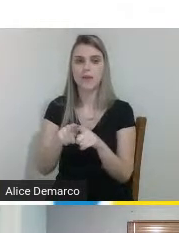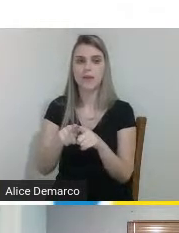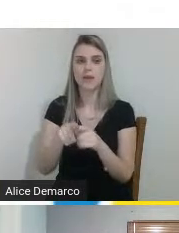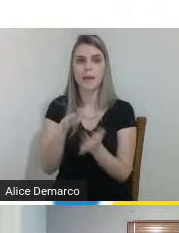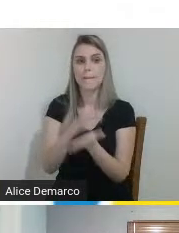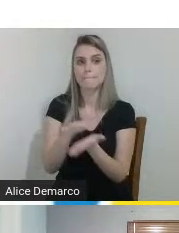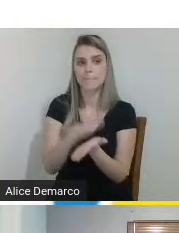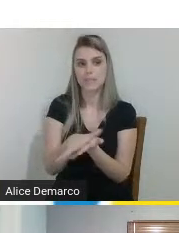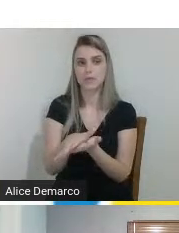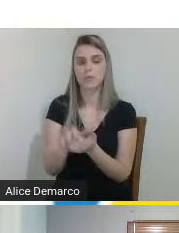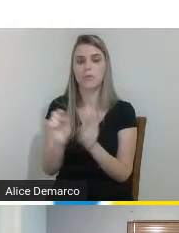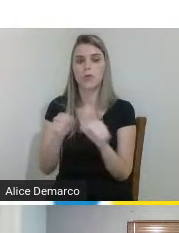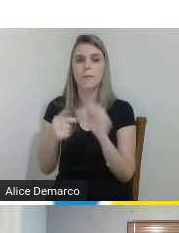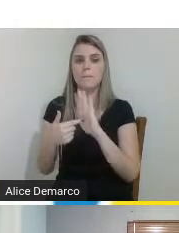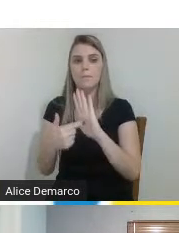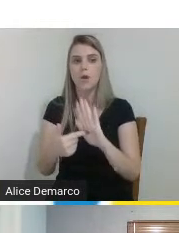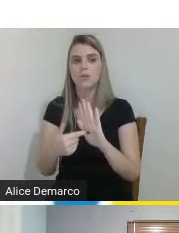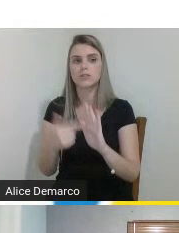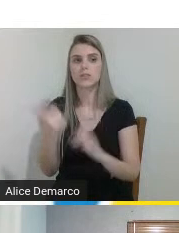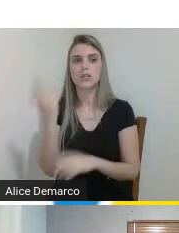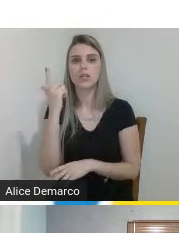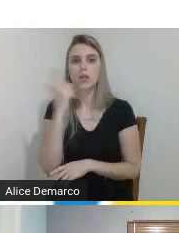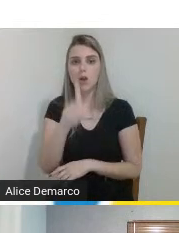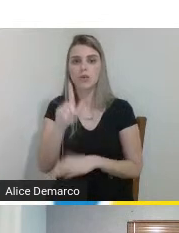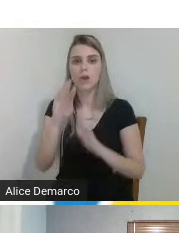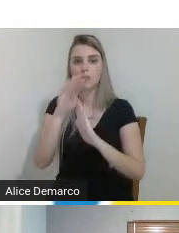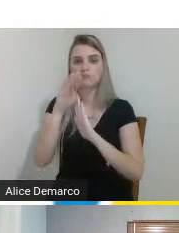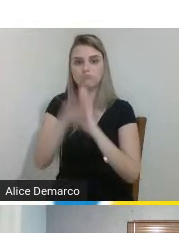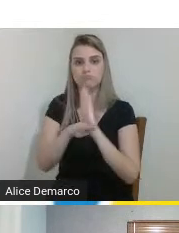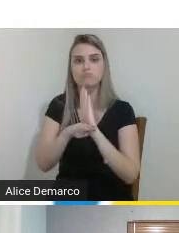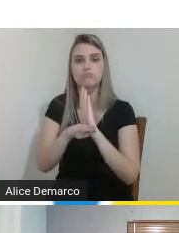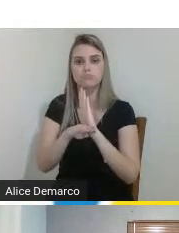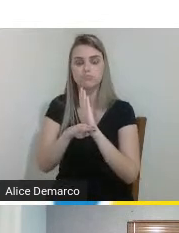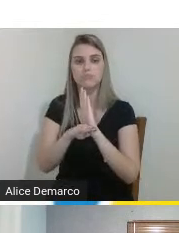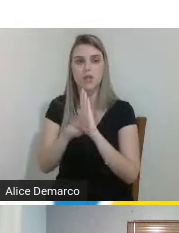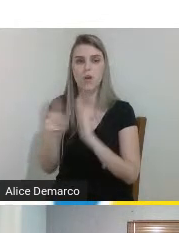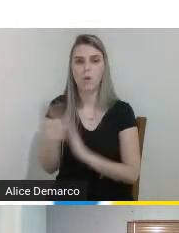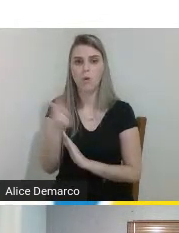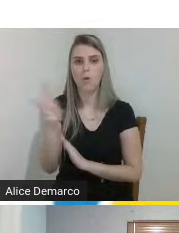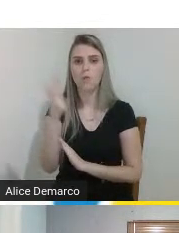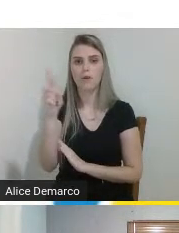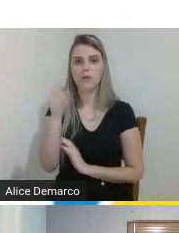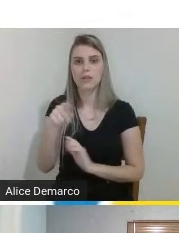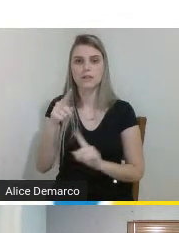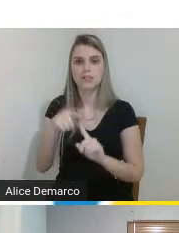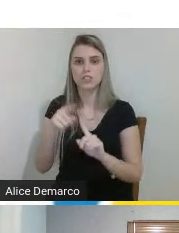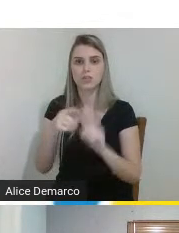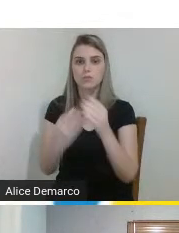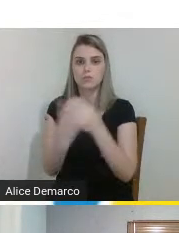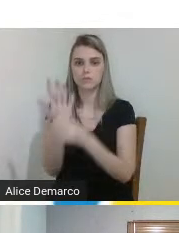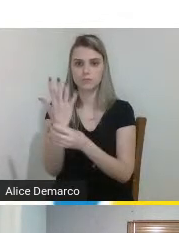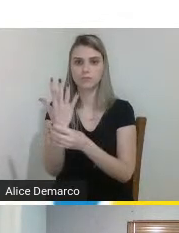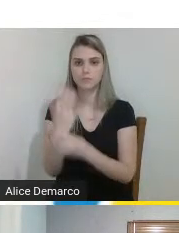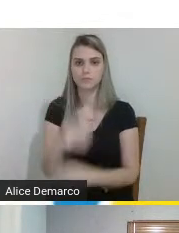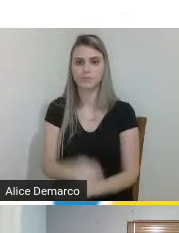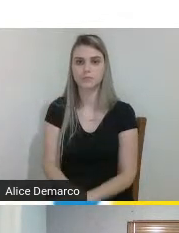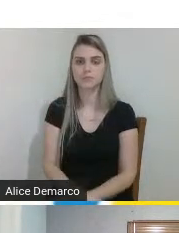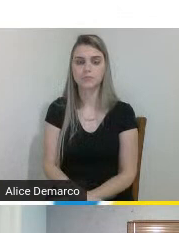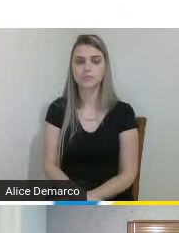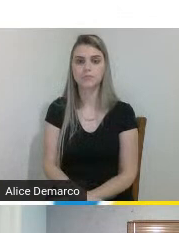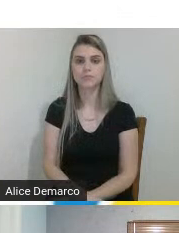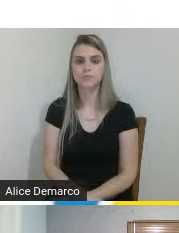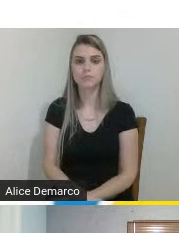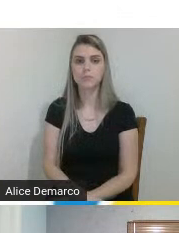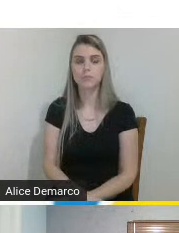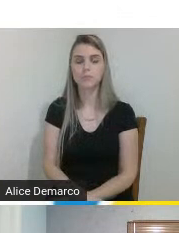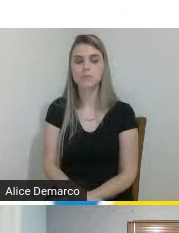o quanto nós conseguimos baixar o preço desse tipo de prótese que inicialmente